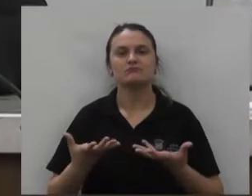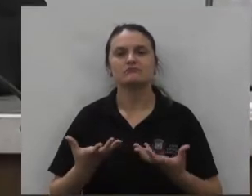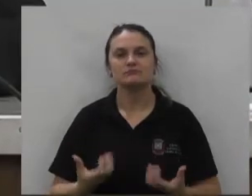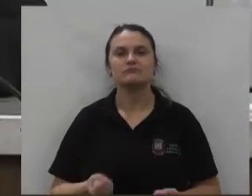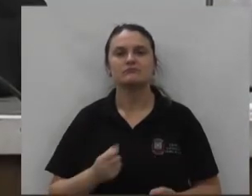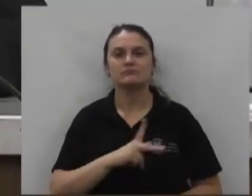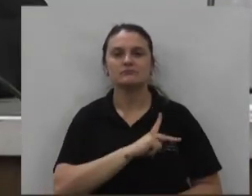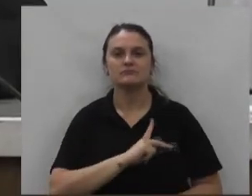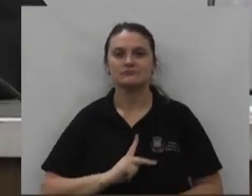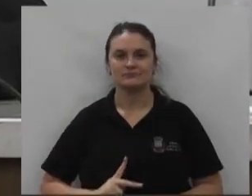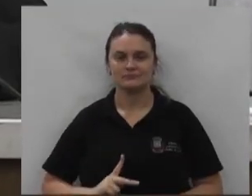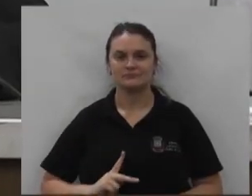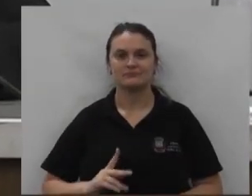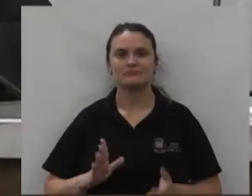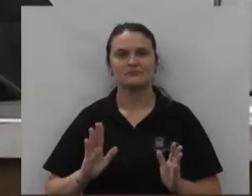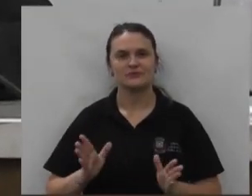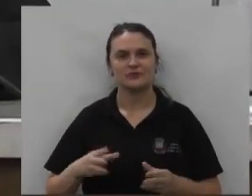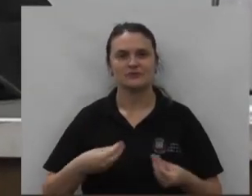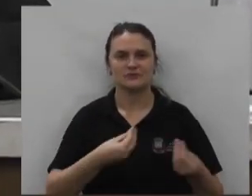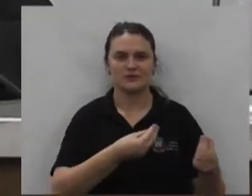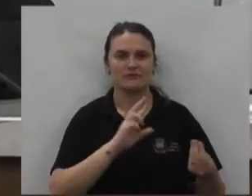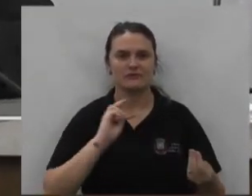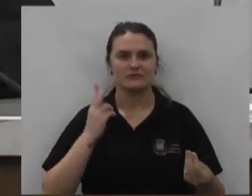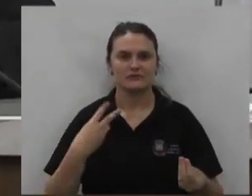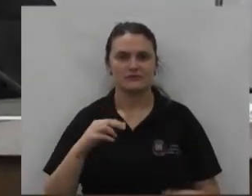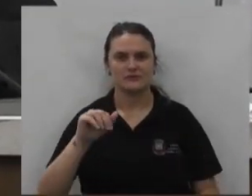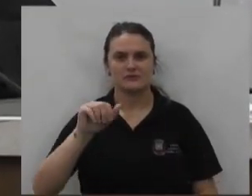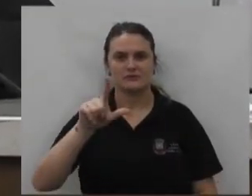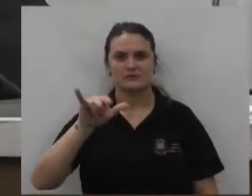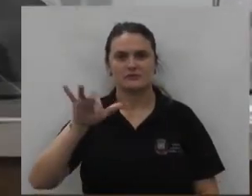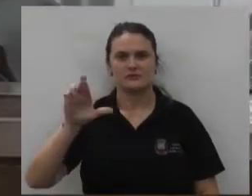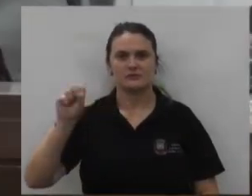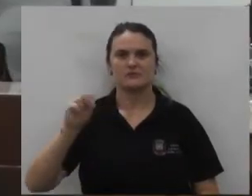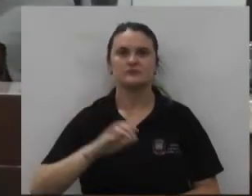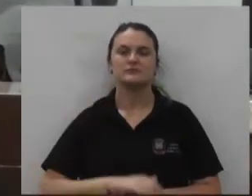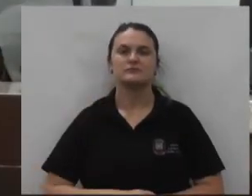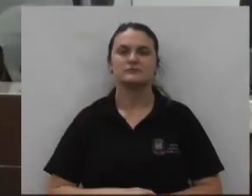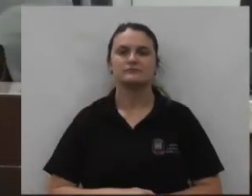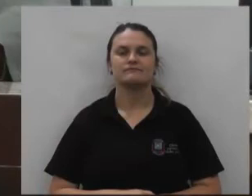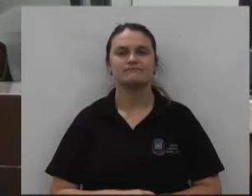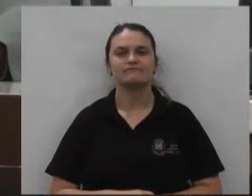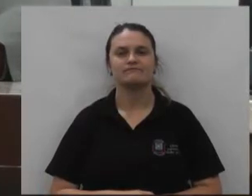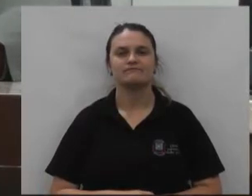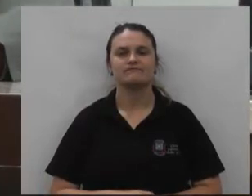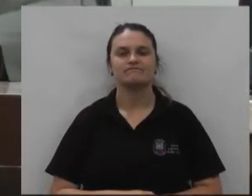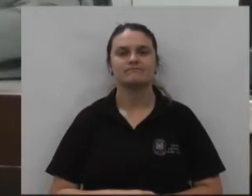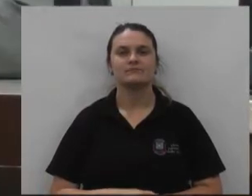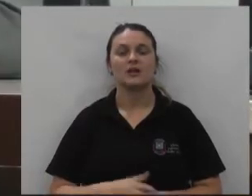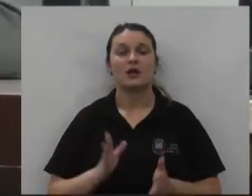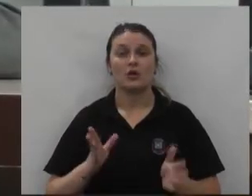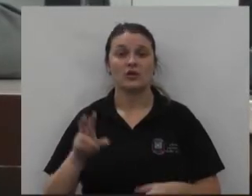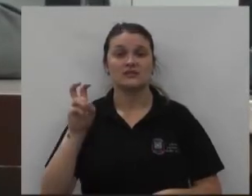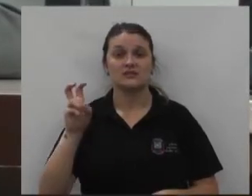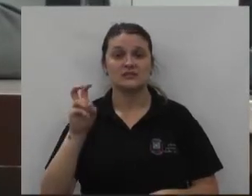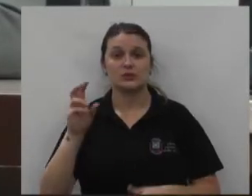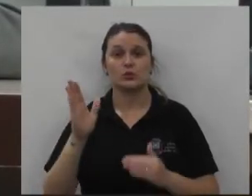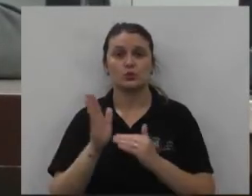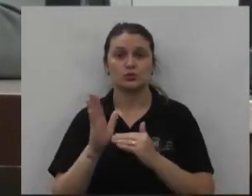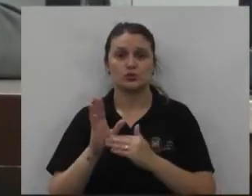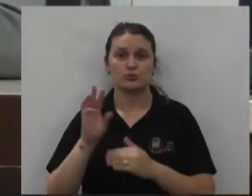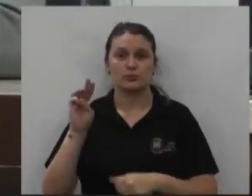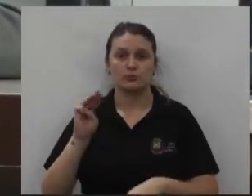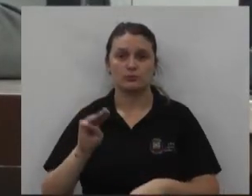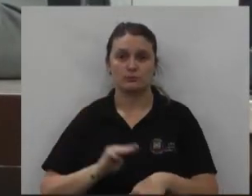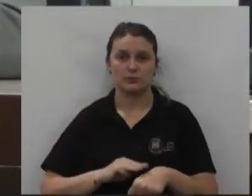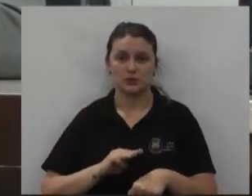assumo novamente a presidência e passo a palavra para o vereador Almiris Bugaifilho agora especificamente nesses cinco últimos minutos